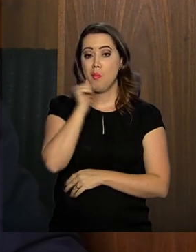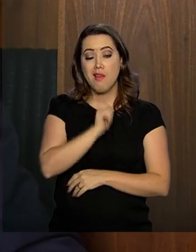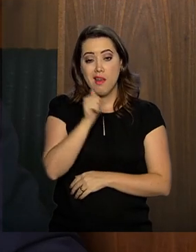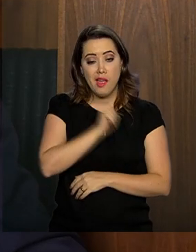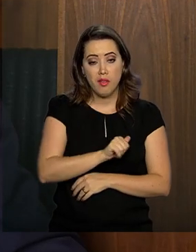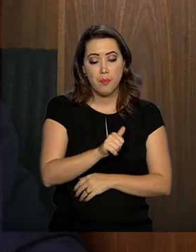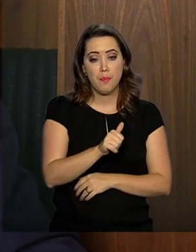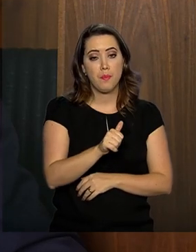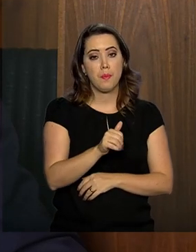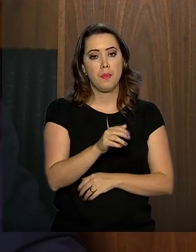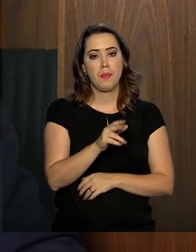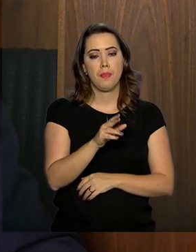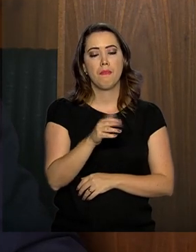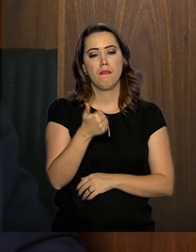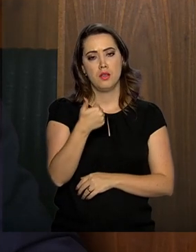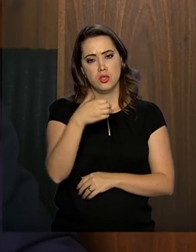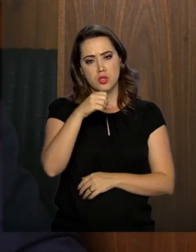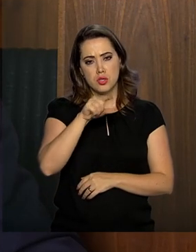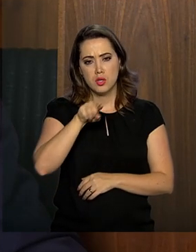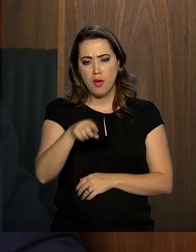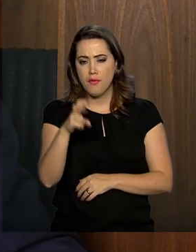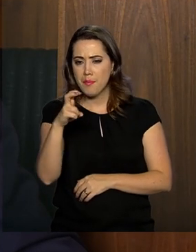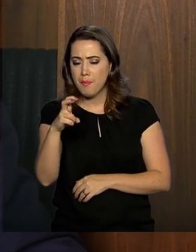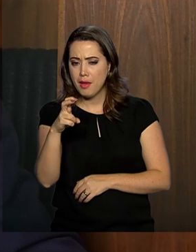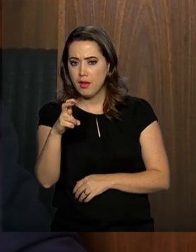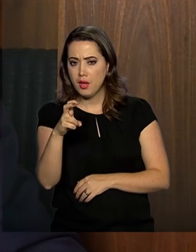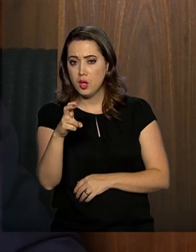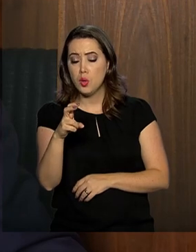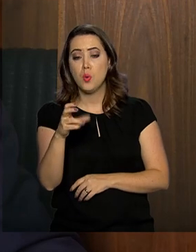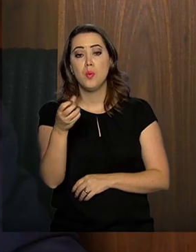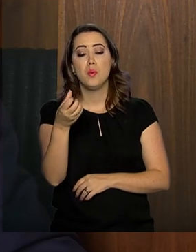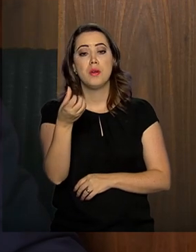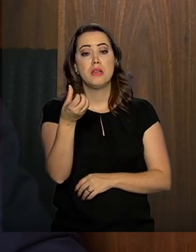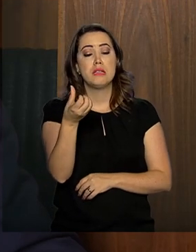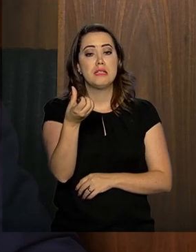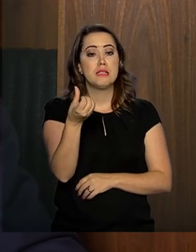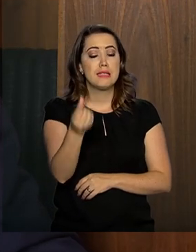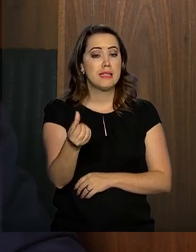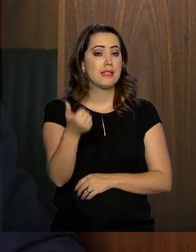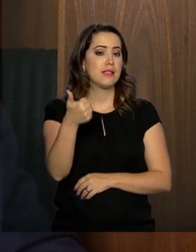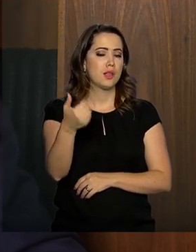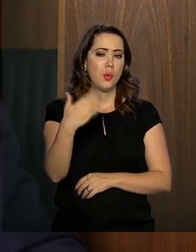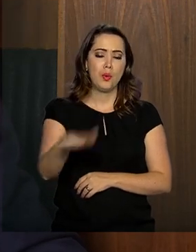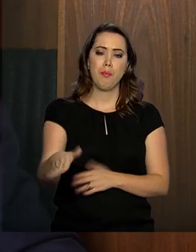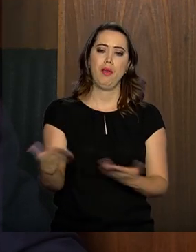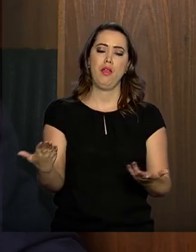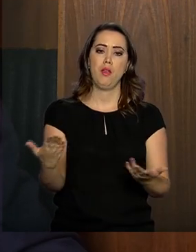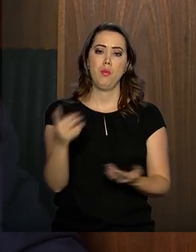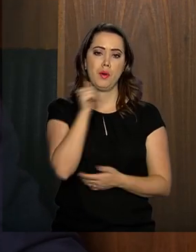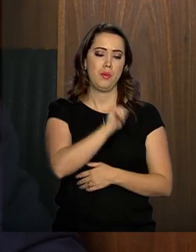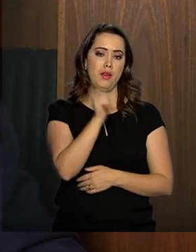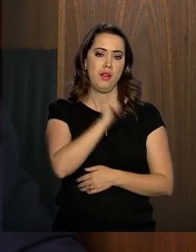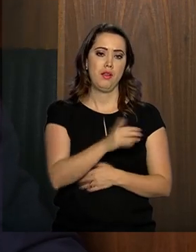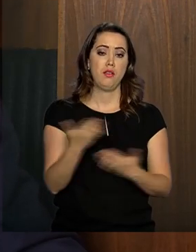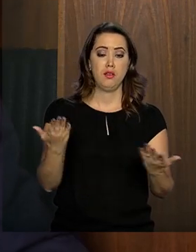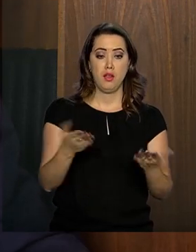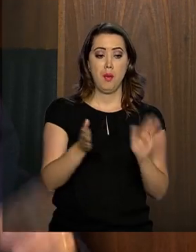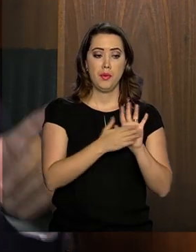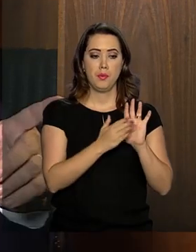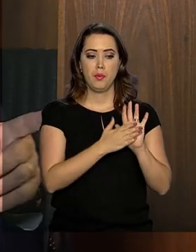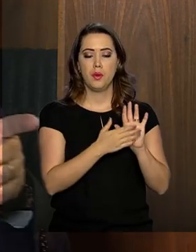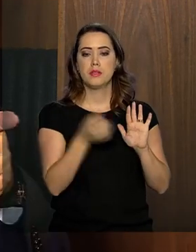e os mesmos 19 anos e meio de contribuição, no caso das mulheres. A proposta fala em 65 anos e 62 anos.